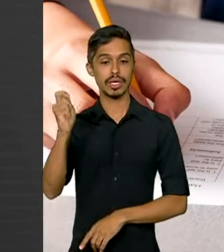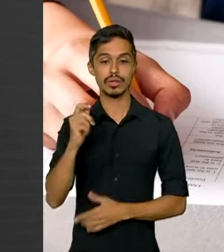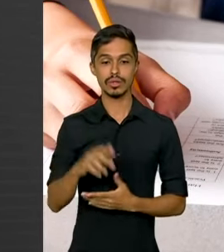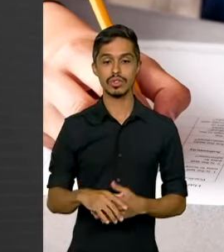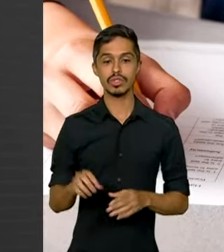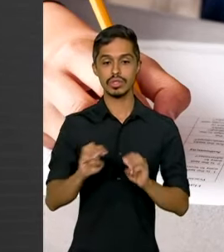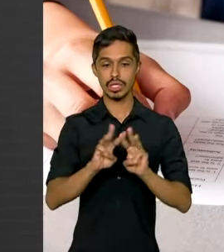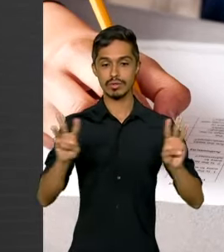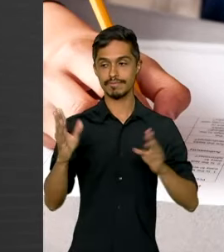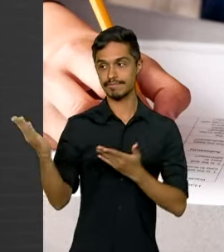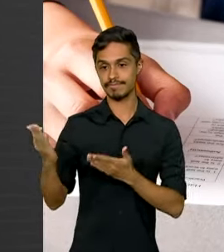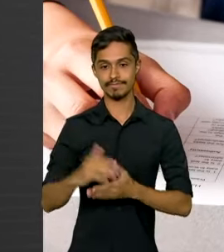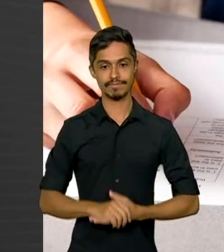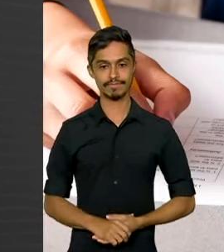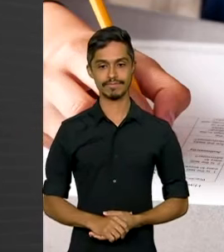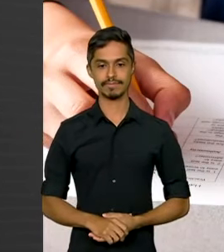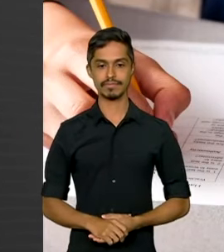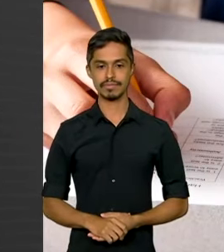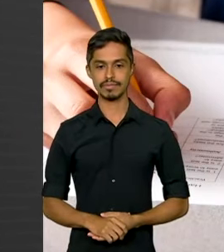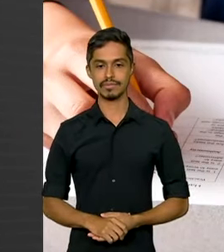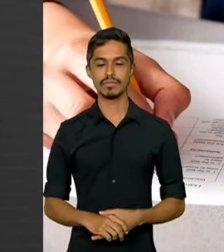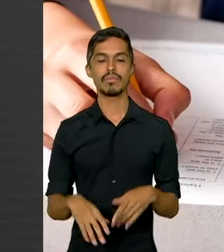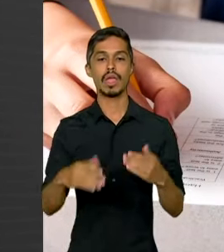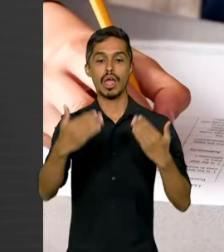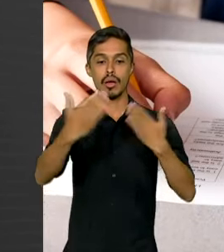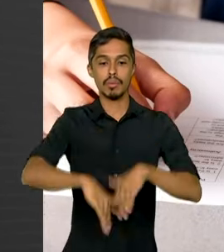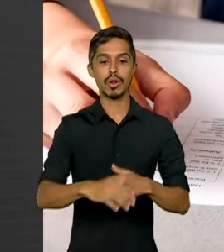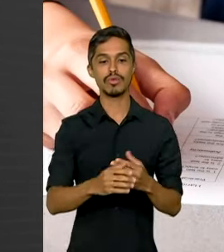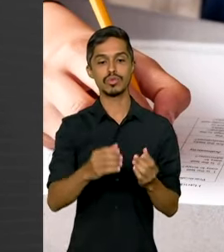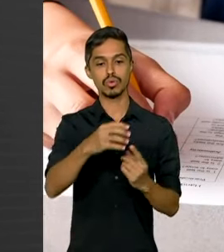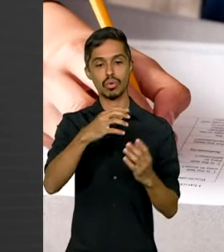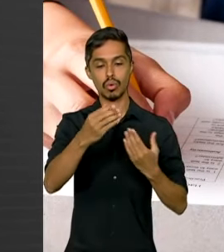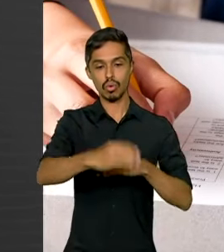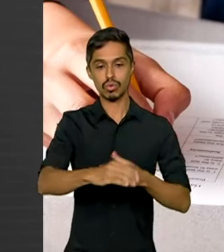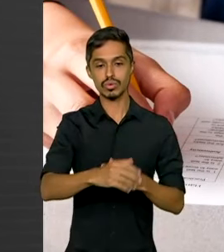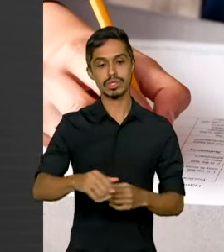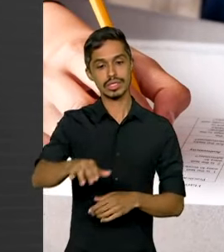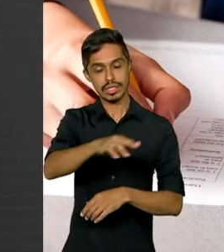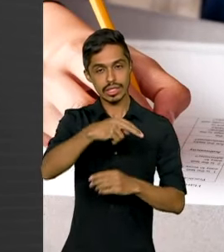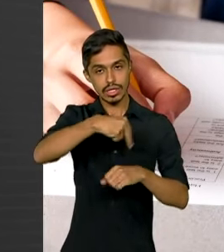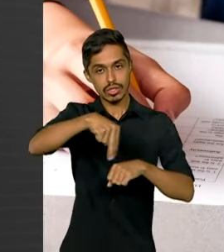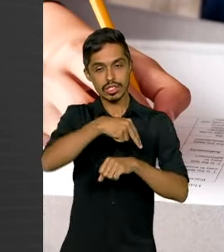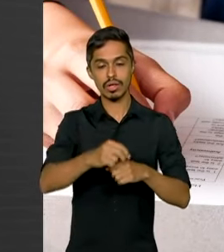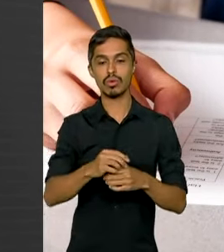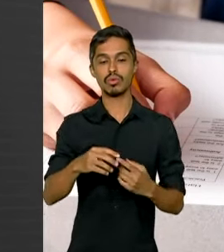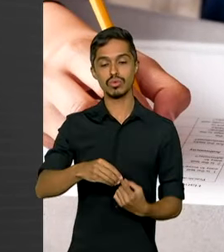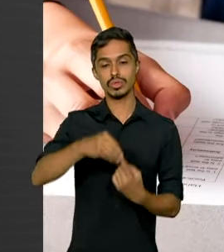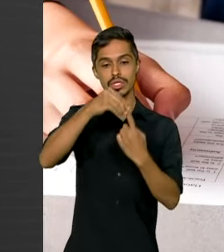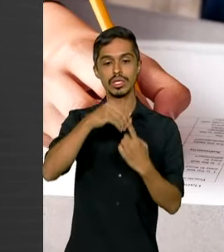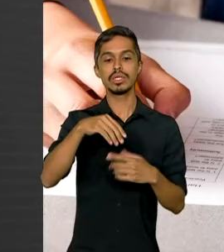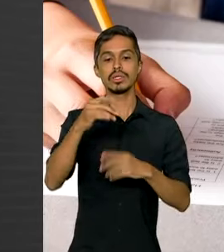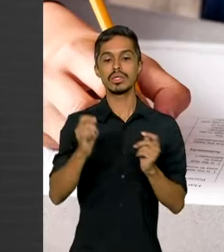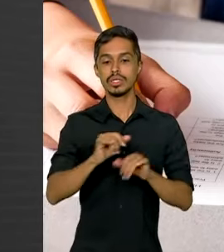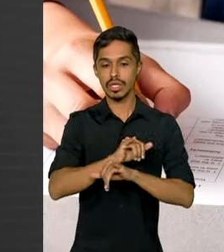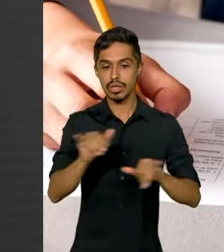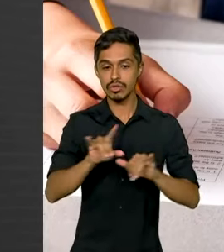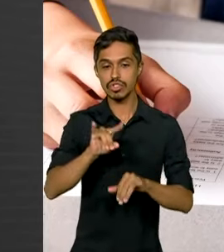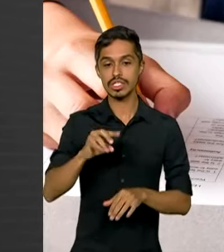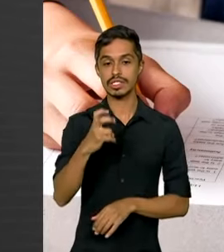portal gov.br. As provas do concurso nacional unificado serão aplicadas no dia 5 de maio.